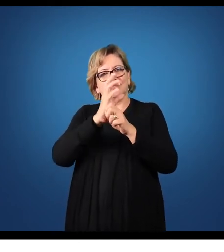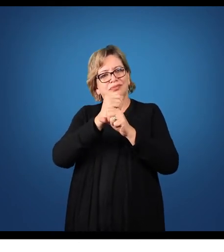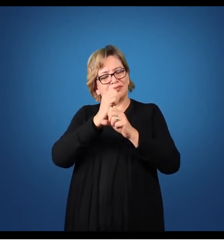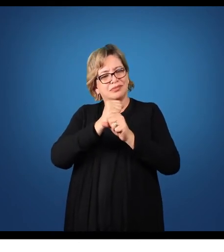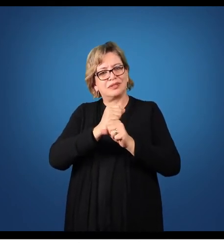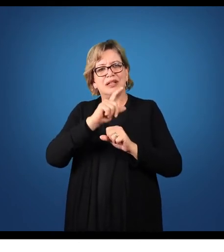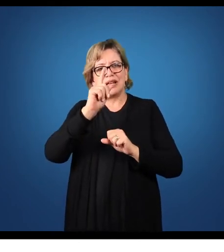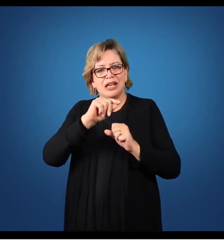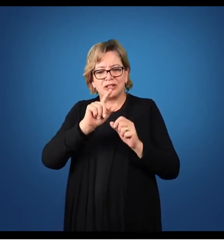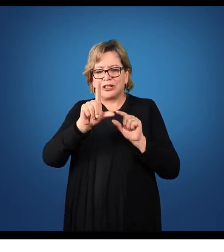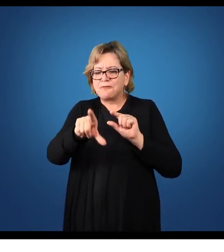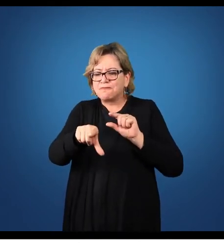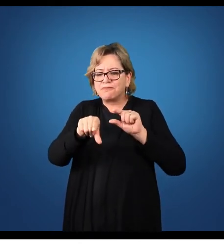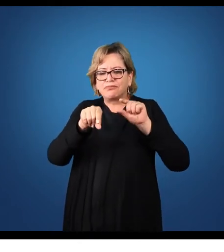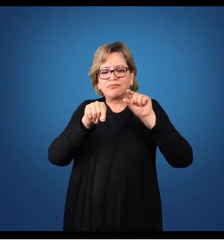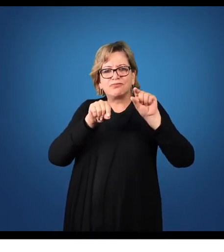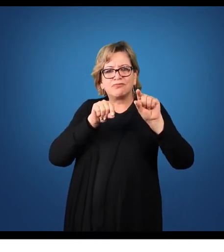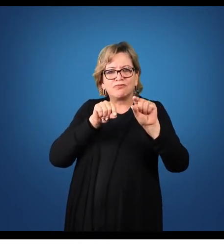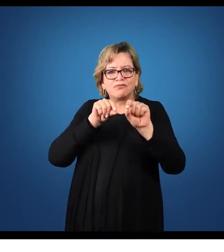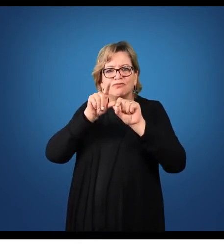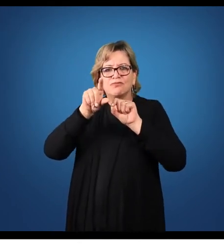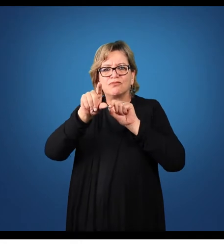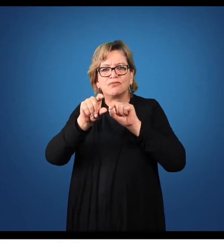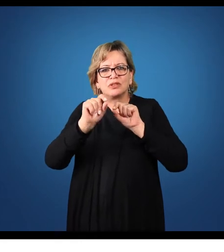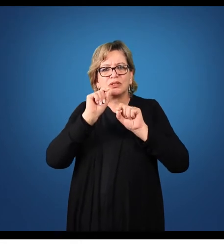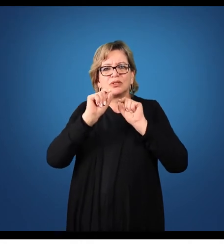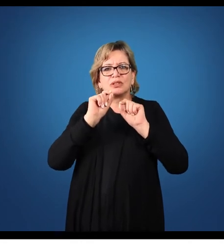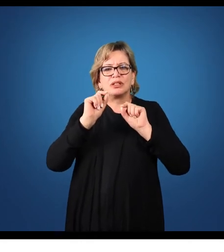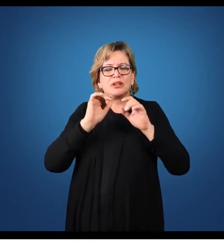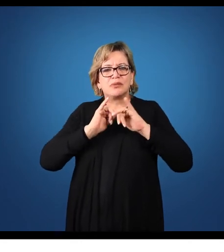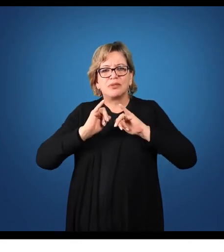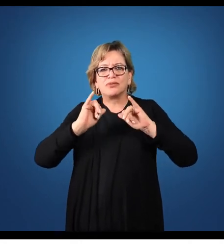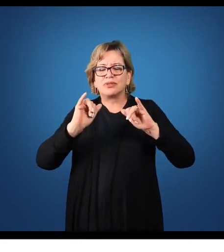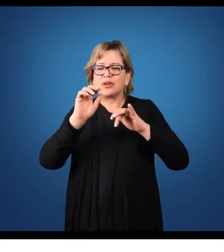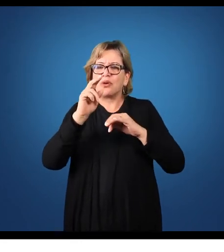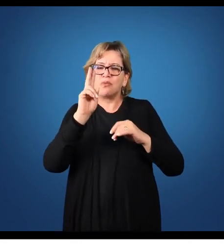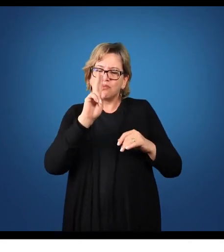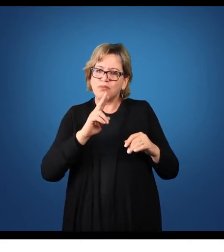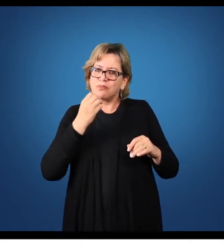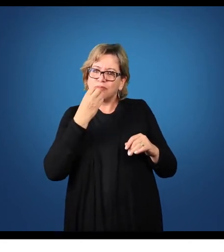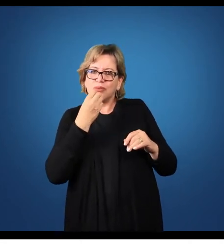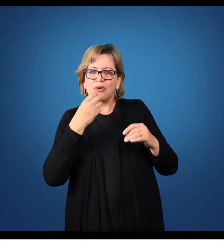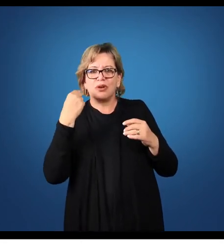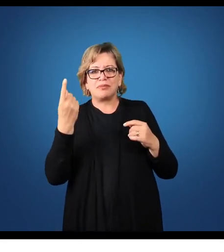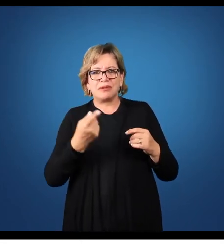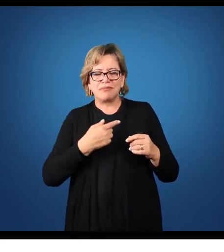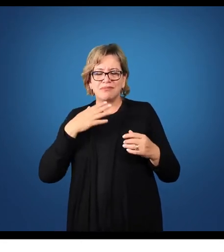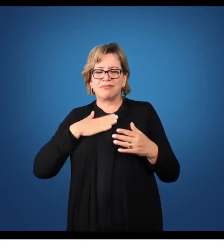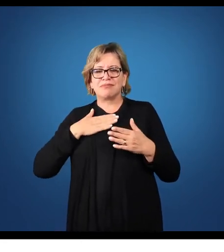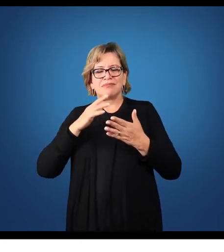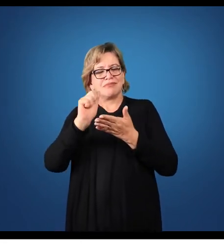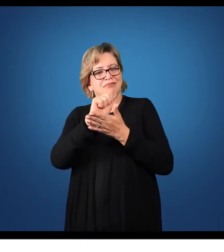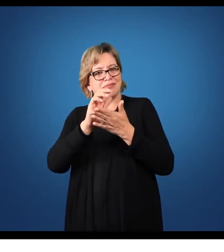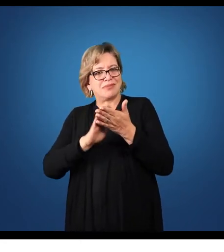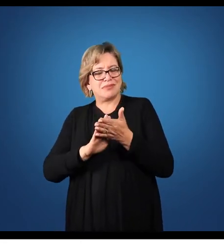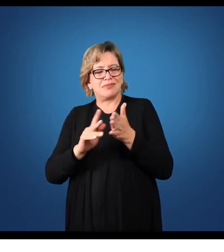retirar daqueles demonstrativos contábeis uma informação que seja útil para a minha atividade como usuário.